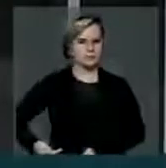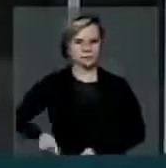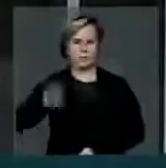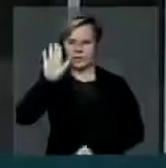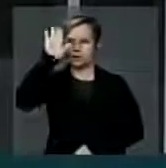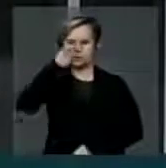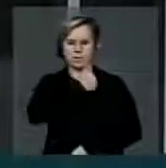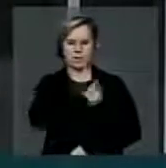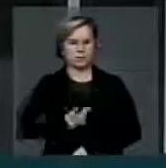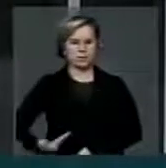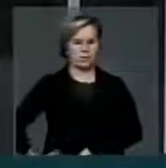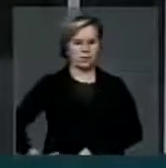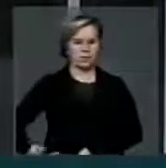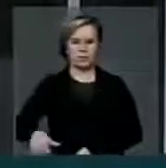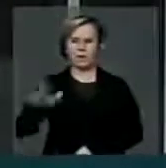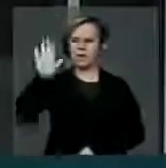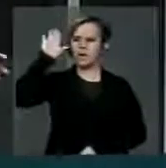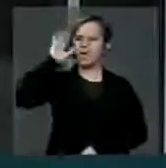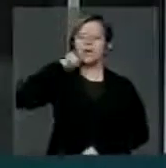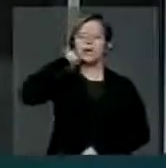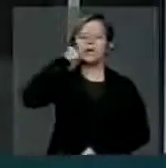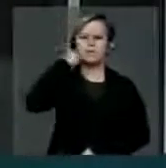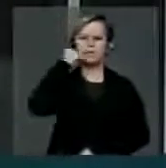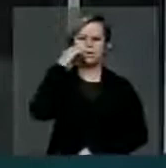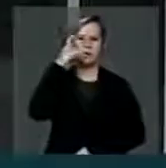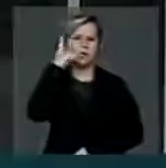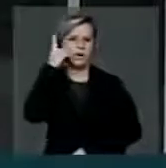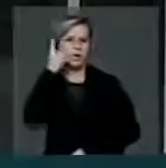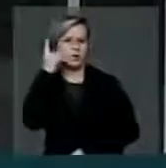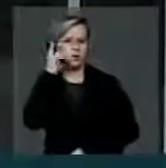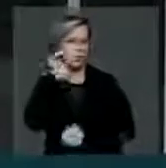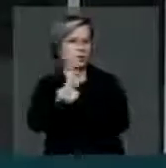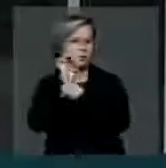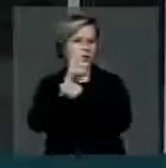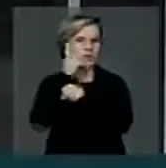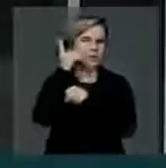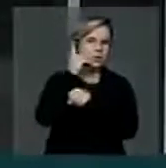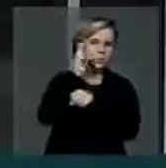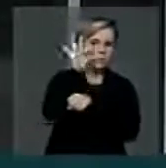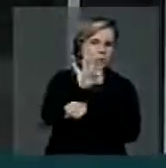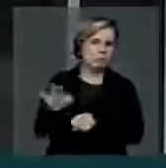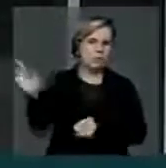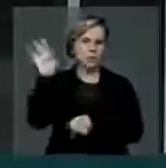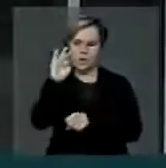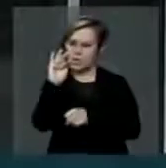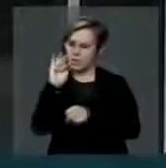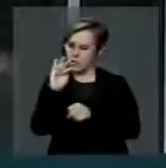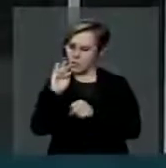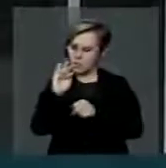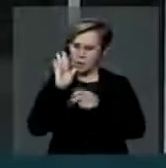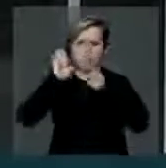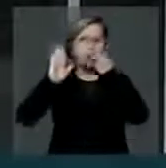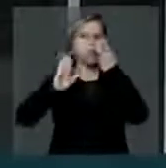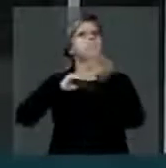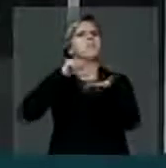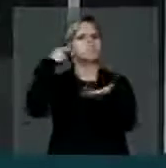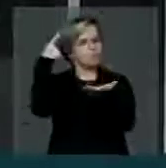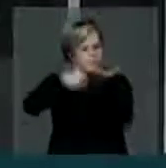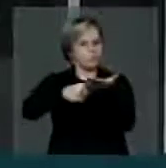governadores, senadores, deputados estaduais e deputados federais, honrem a palavra que dizem na